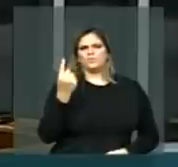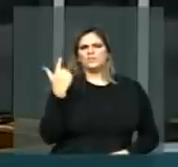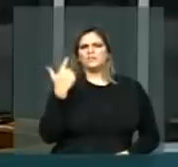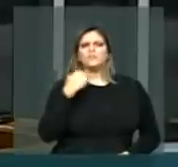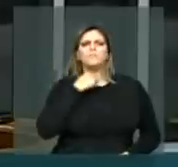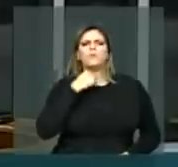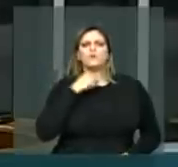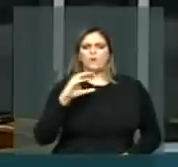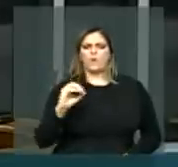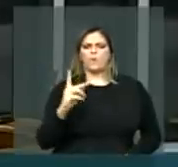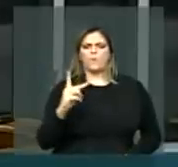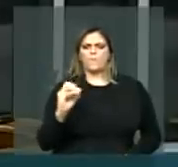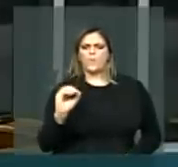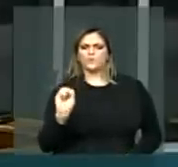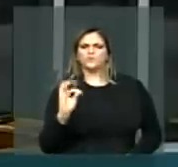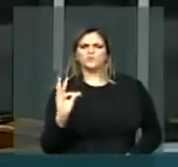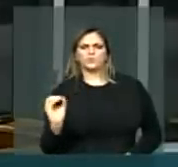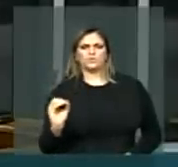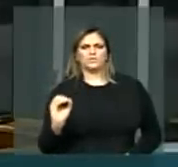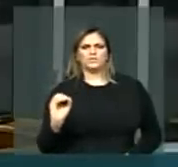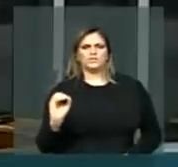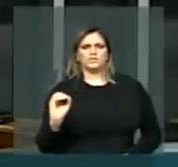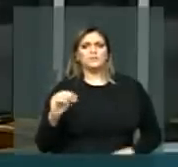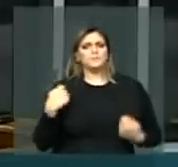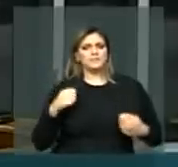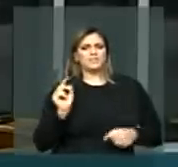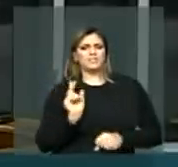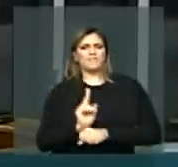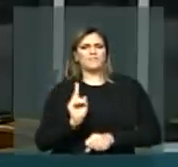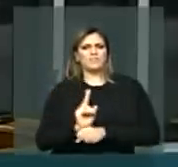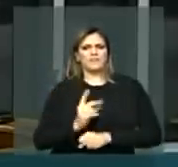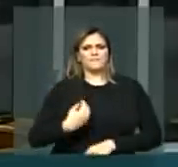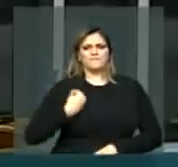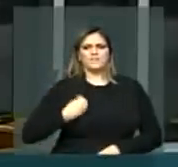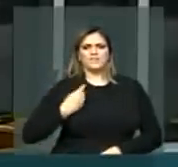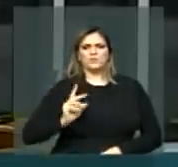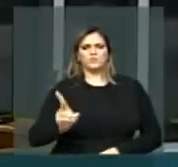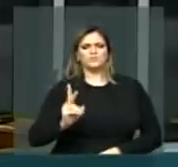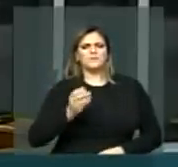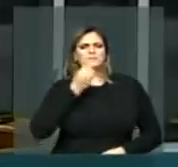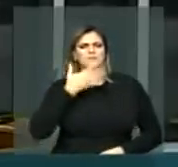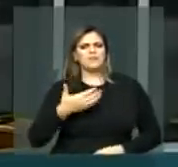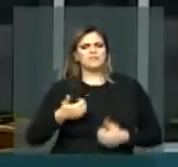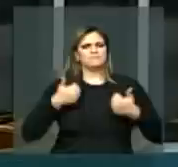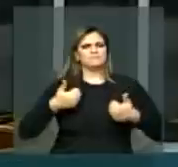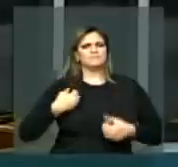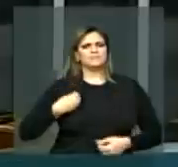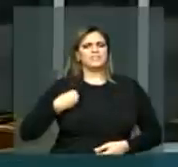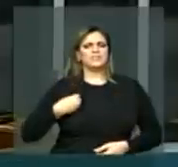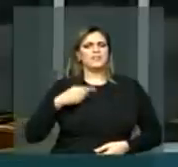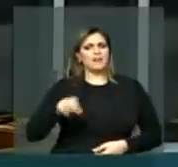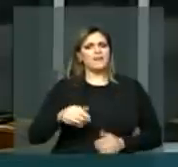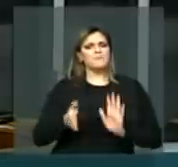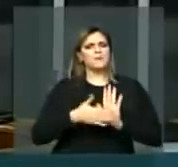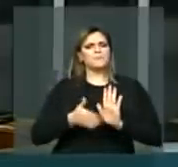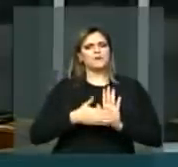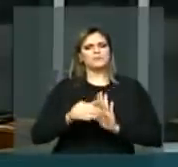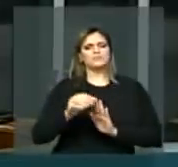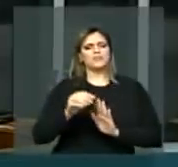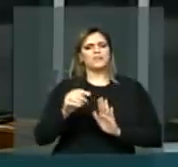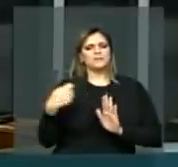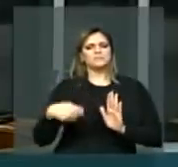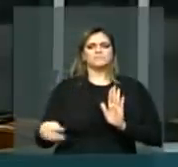singular. A defesa da vida é essencial na proposta de reforma do